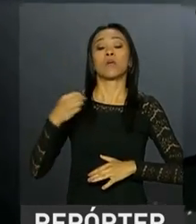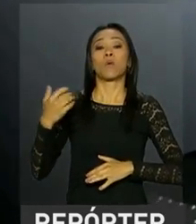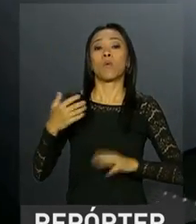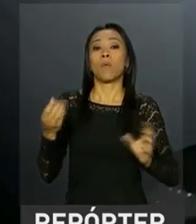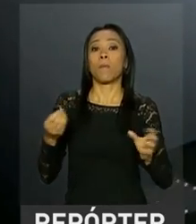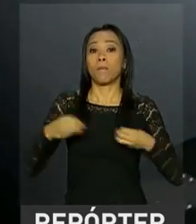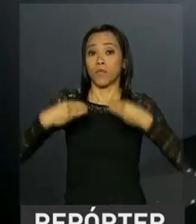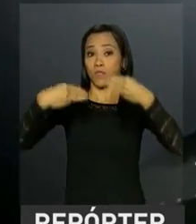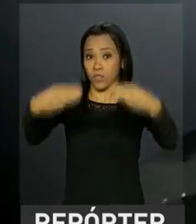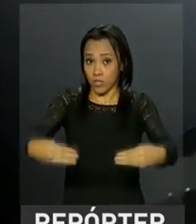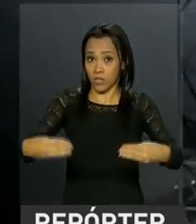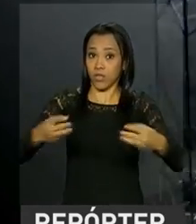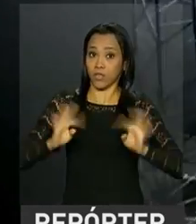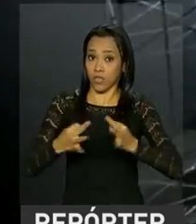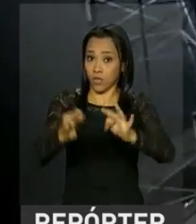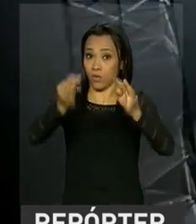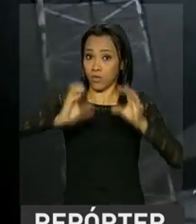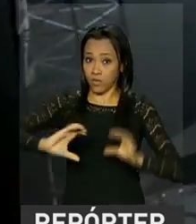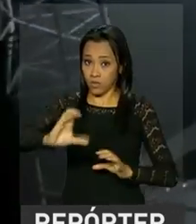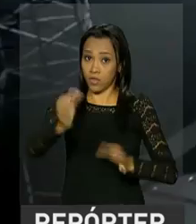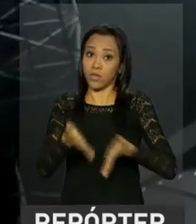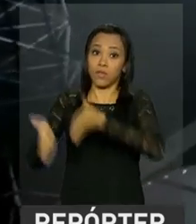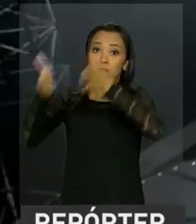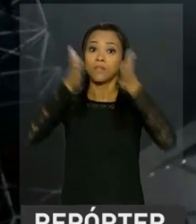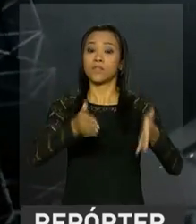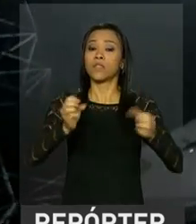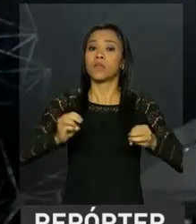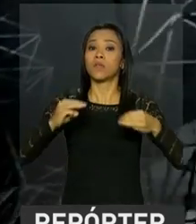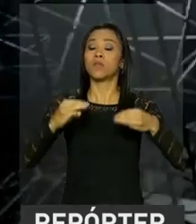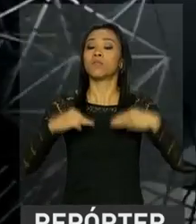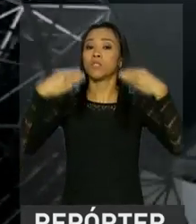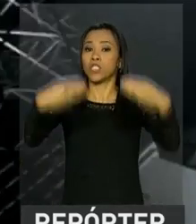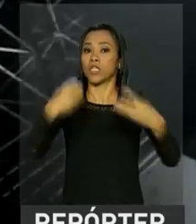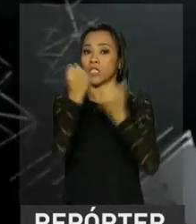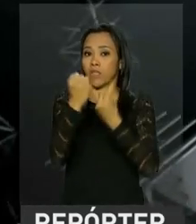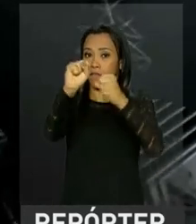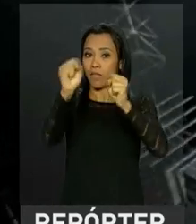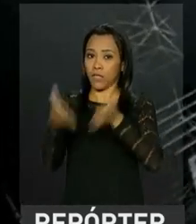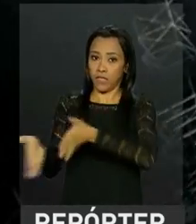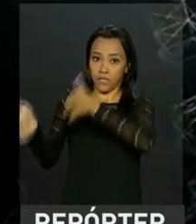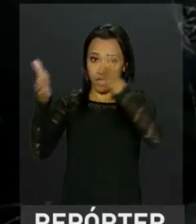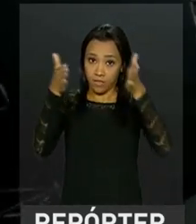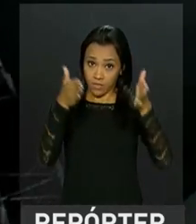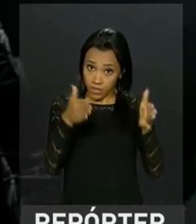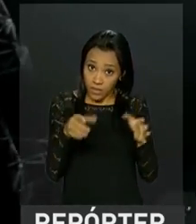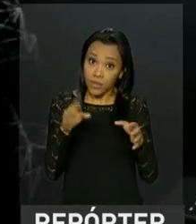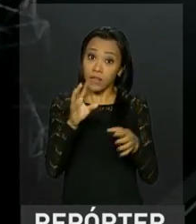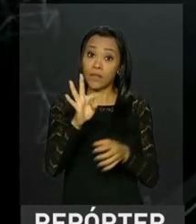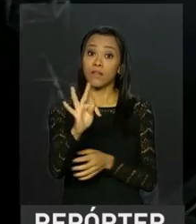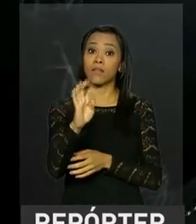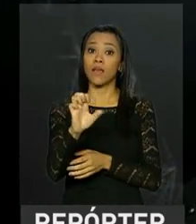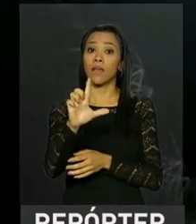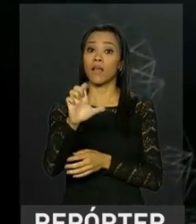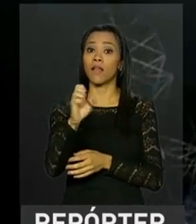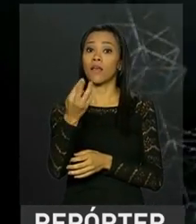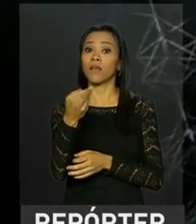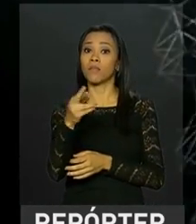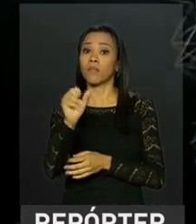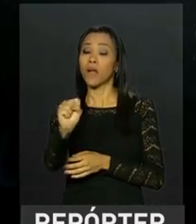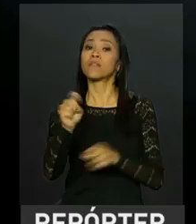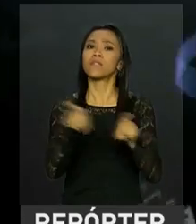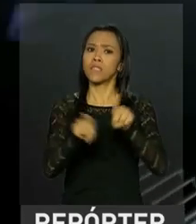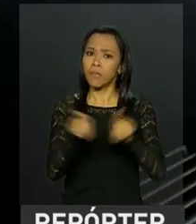Tecnologia, Inovações e Comunicações, do Ministério da Defesa, da Telebrás e também da Agência